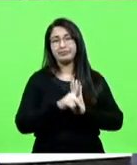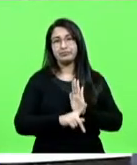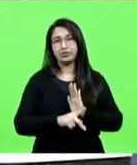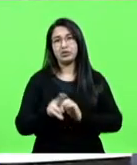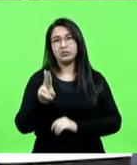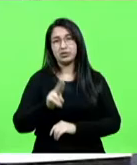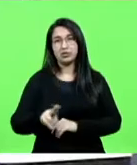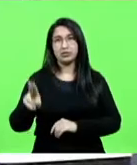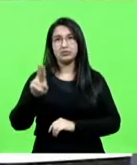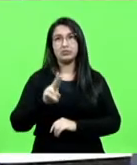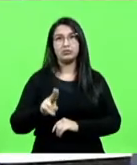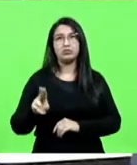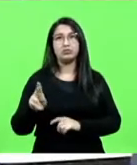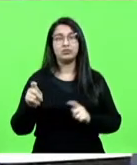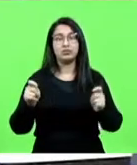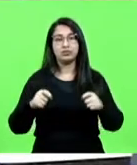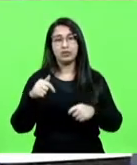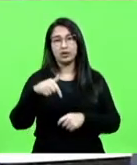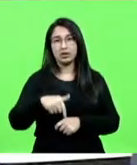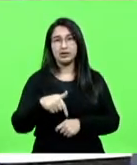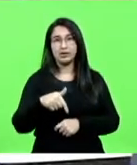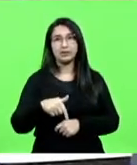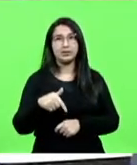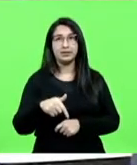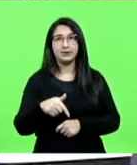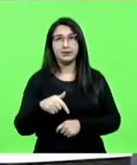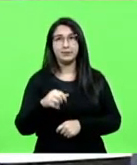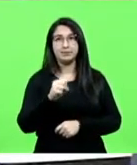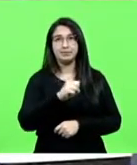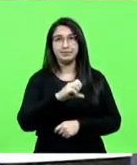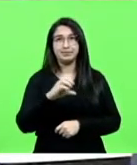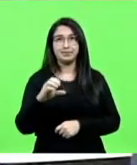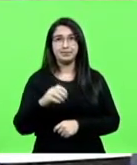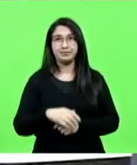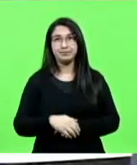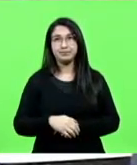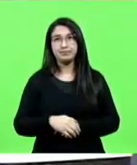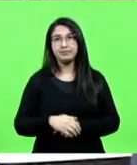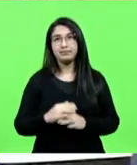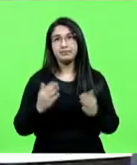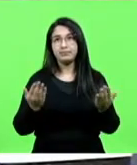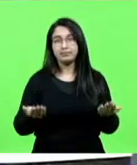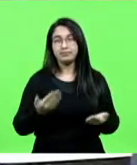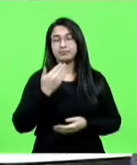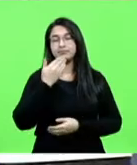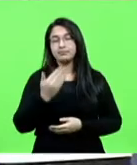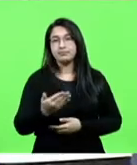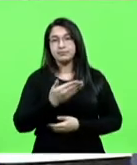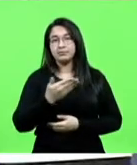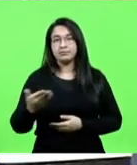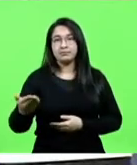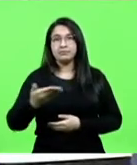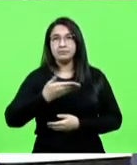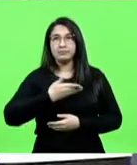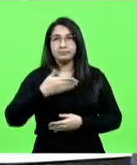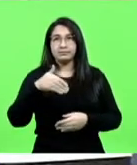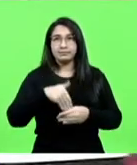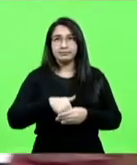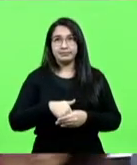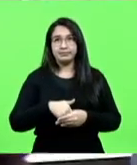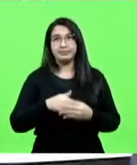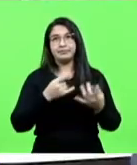utilizado aqui como fonte de consulta no Estado de Santa Catarina. Então, eu peço aos colegas ali que votem não, vamos